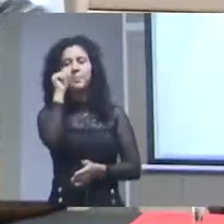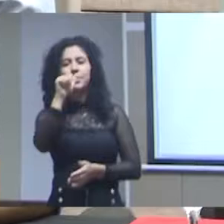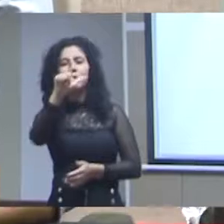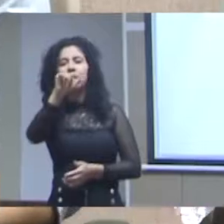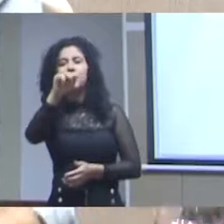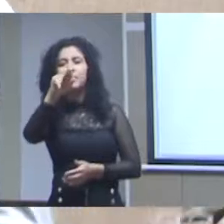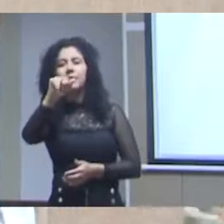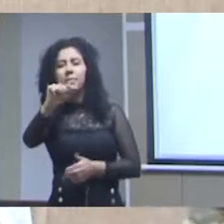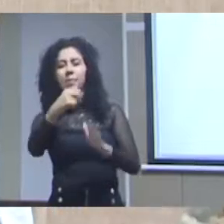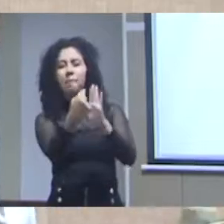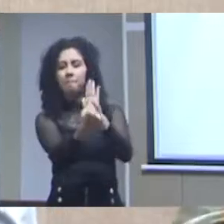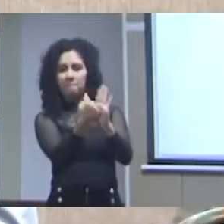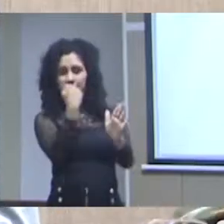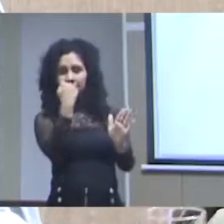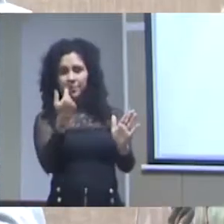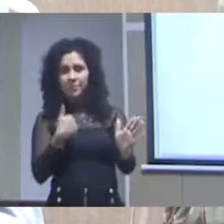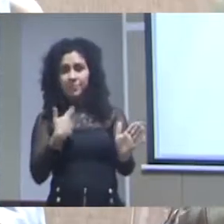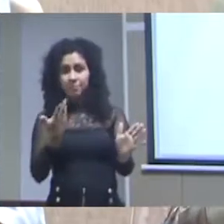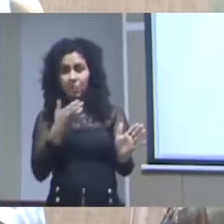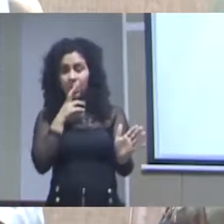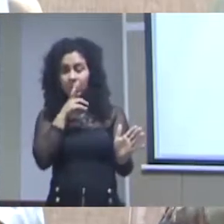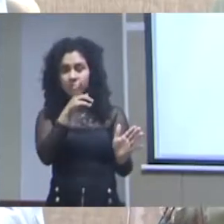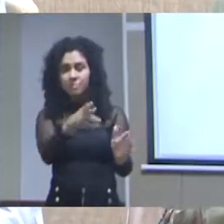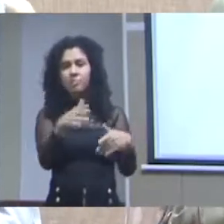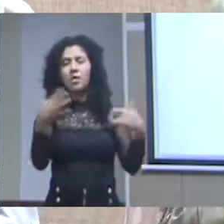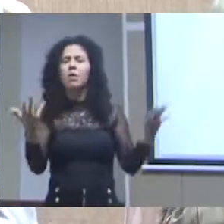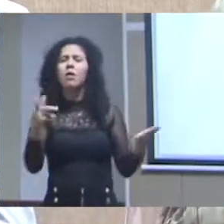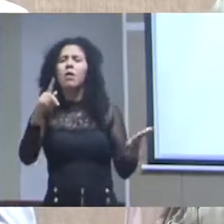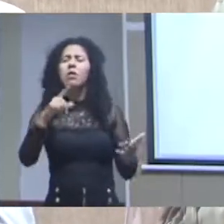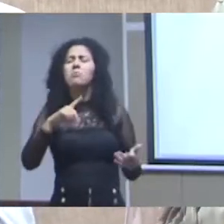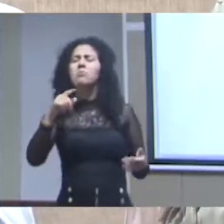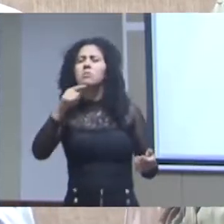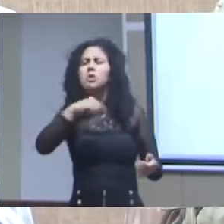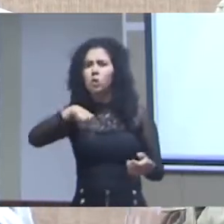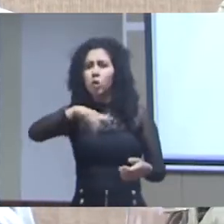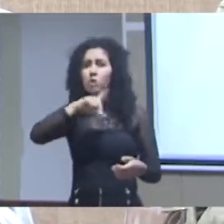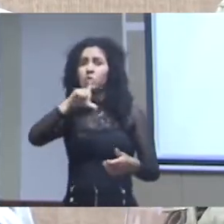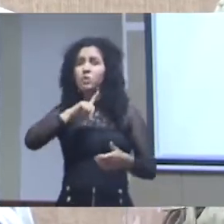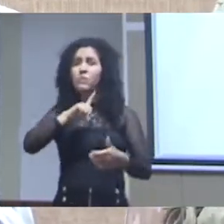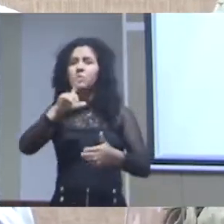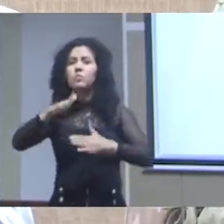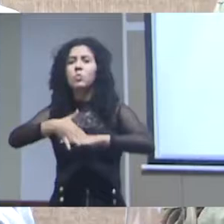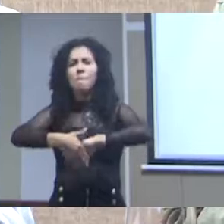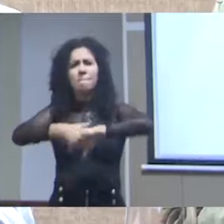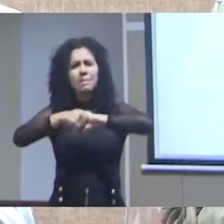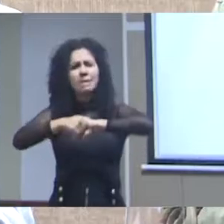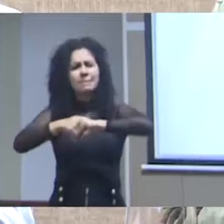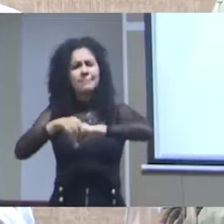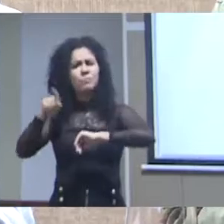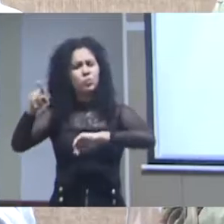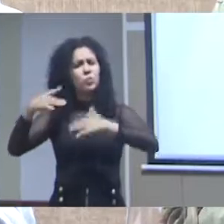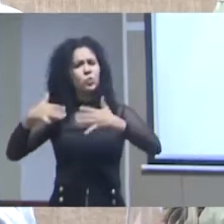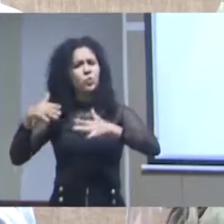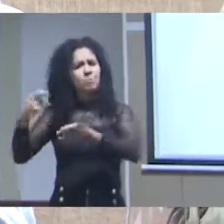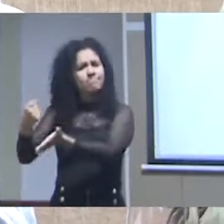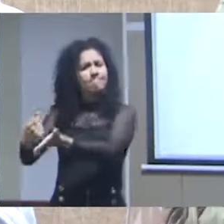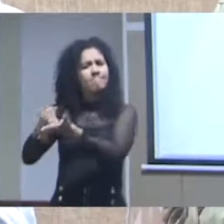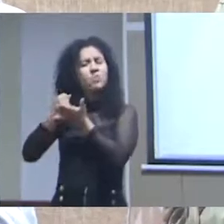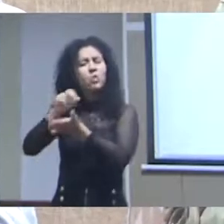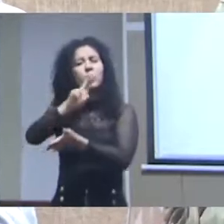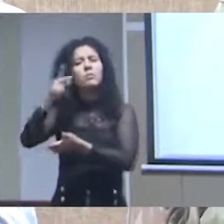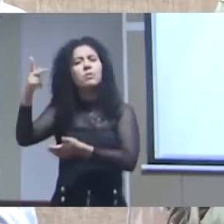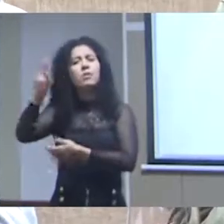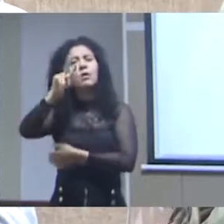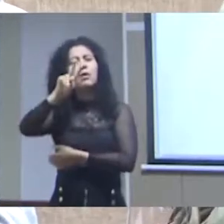curiosamente nós tivemos um grande parceiro que foi da Embrapa que foi o Ivo a gente